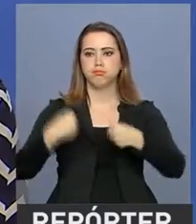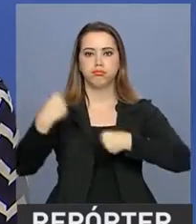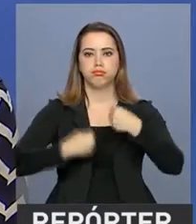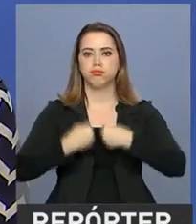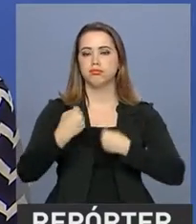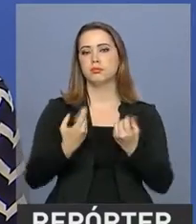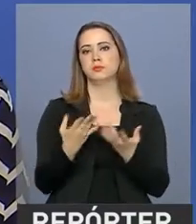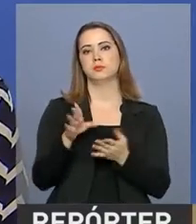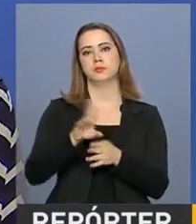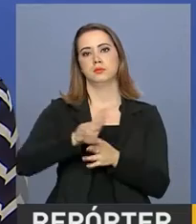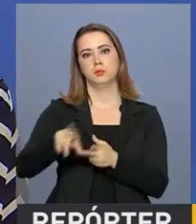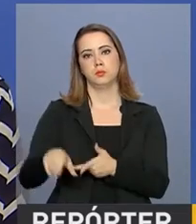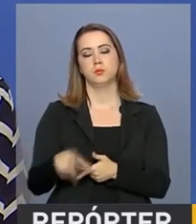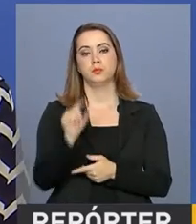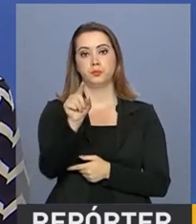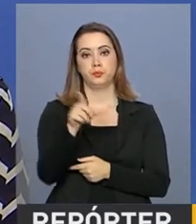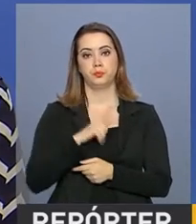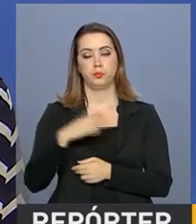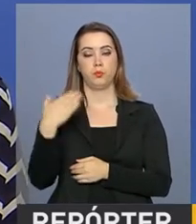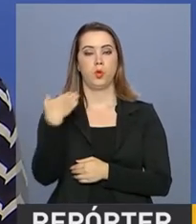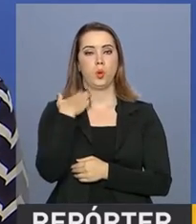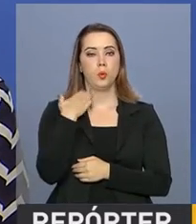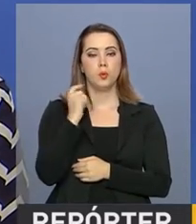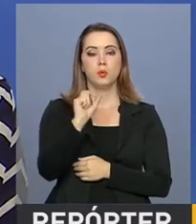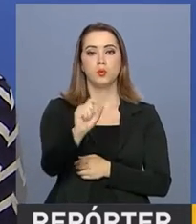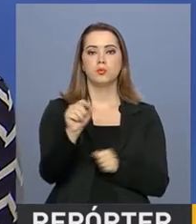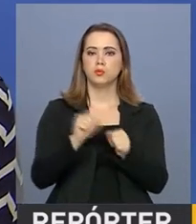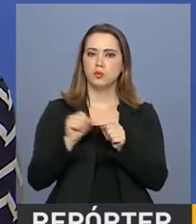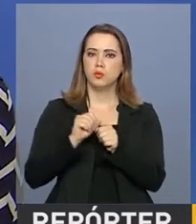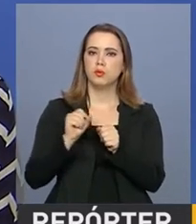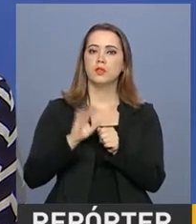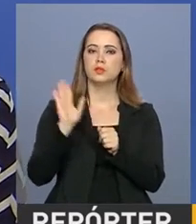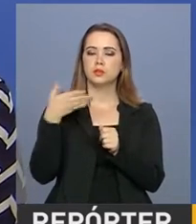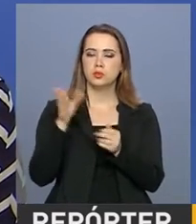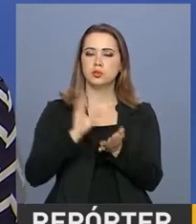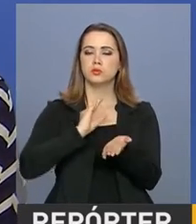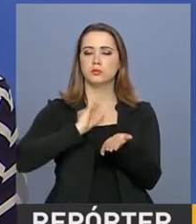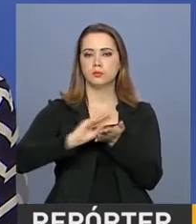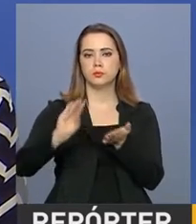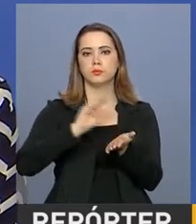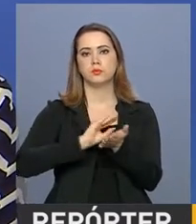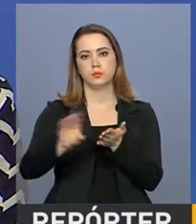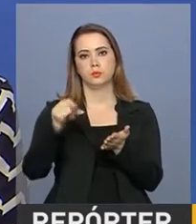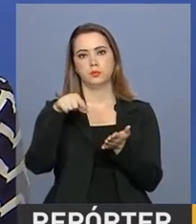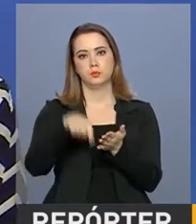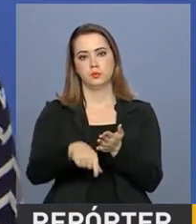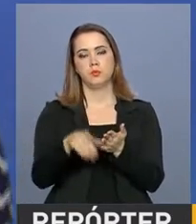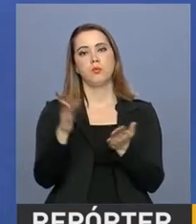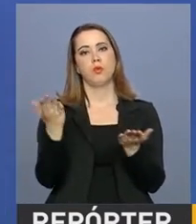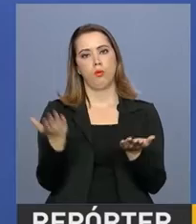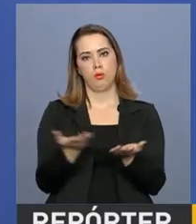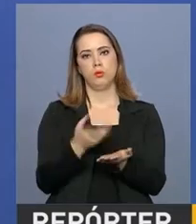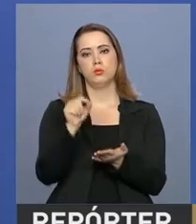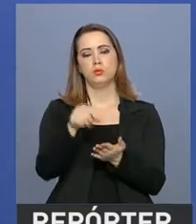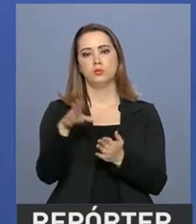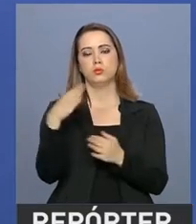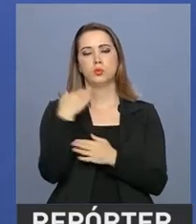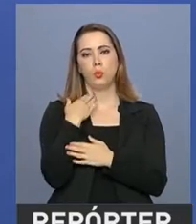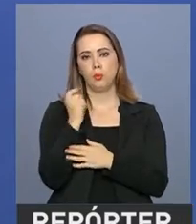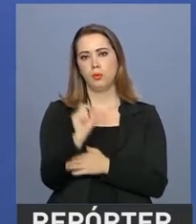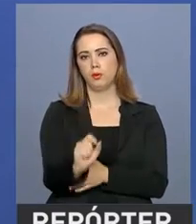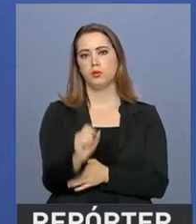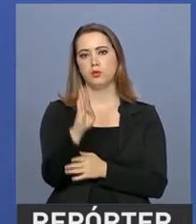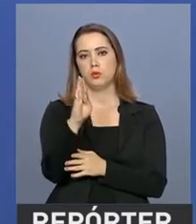iniciativas que o BNDES fará com os recursos que ele já tem disponíveis na instituição